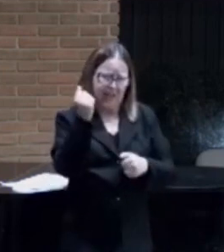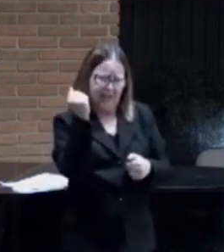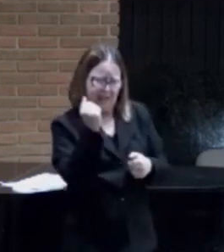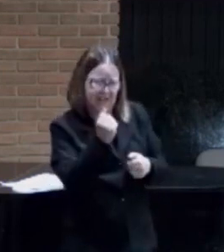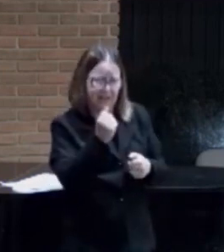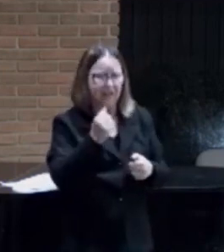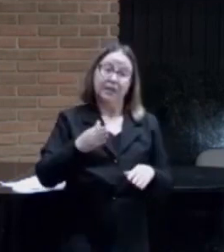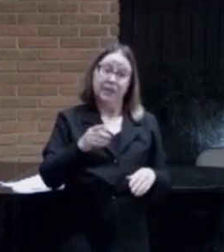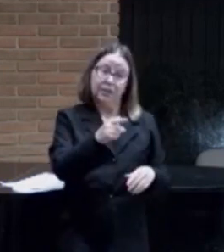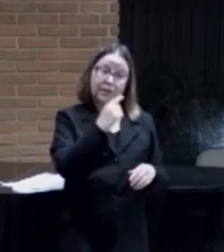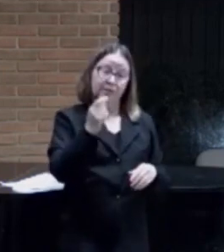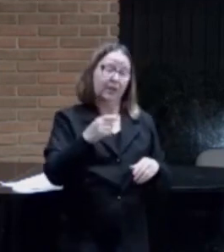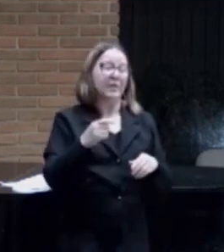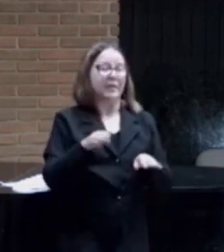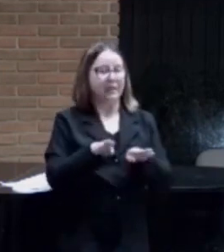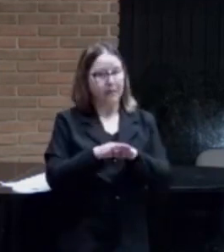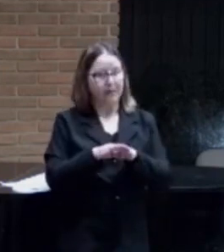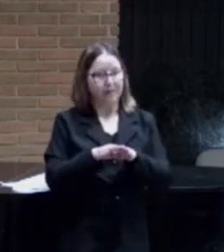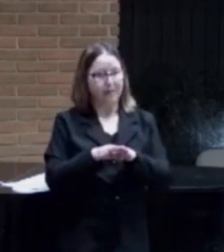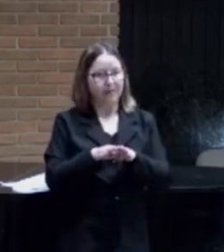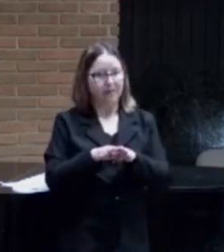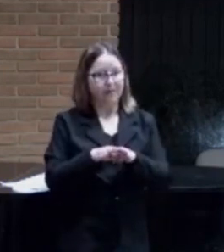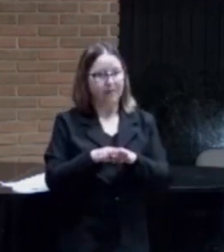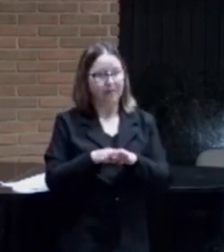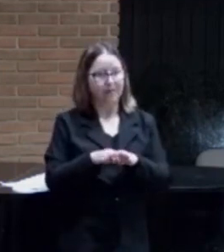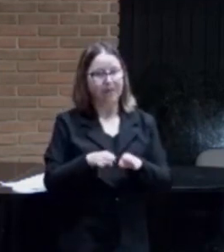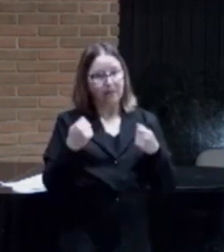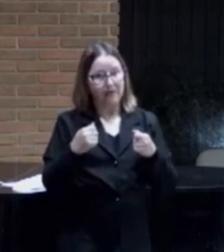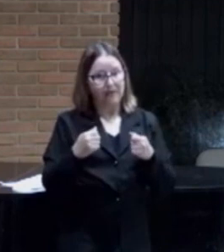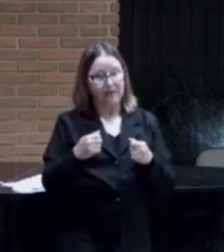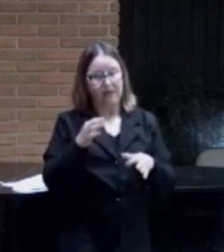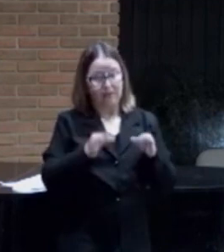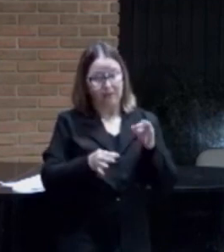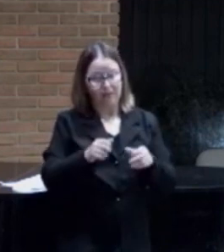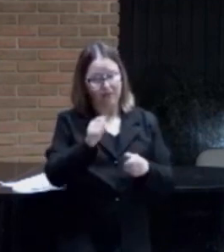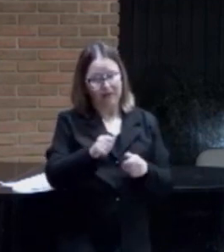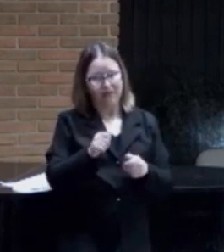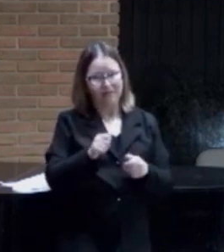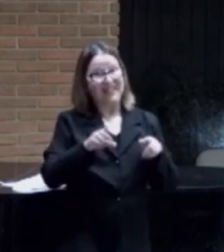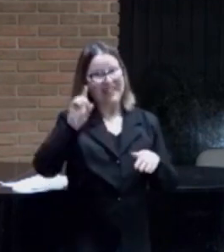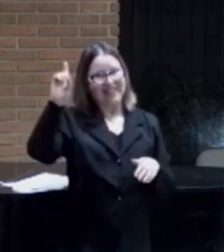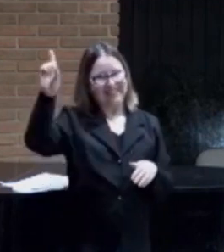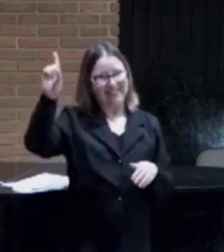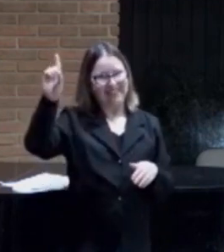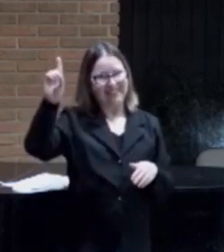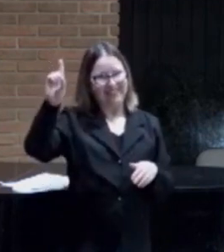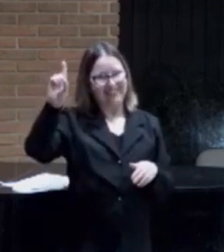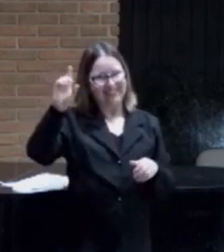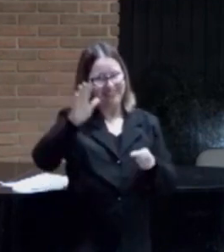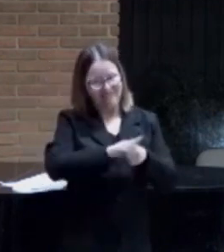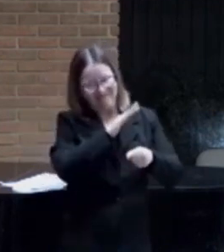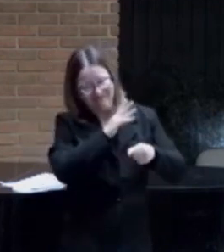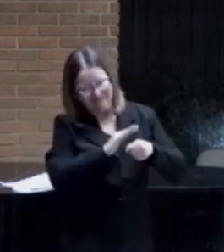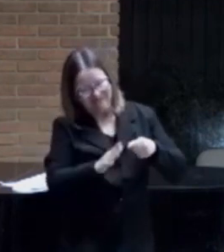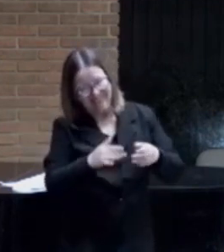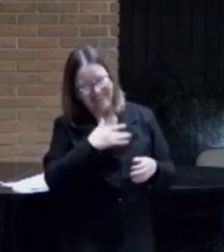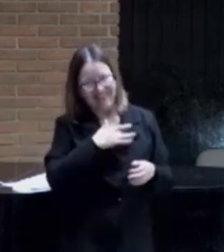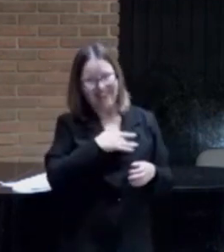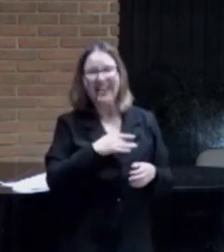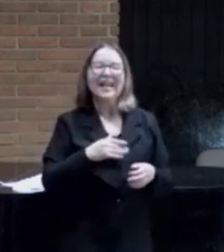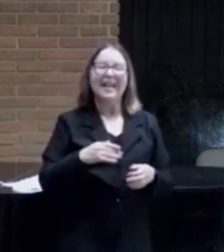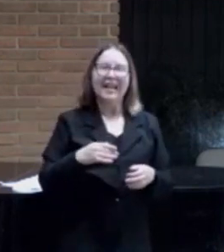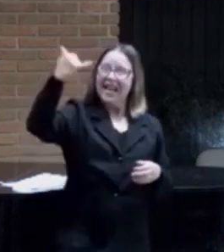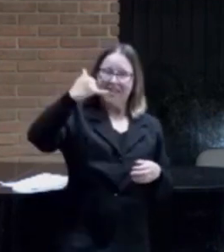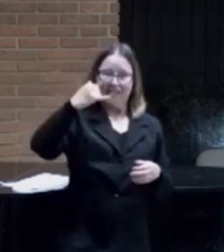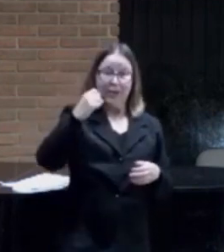condenado pelo nosso pecado. Mas Deus, sendo rico em misericórdia, Ele manda o Seu único Filho Jesus Cristo, o Seu santo e